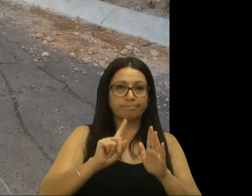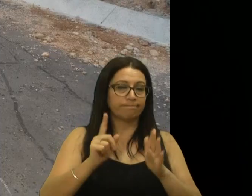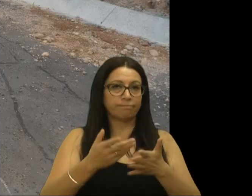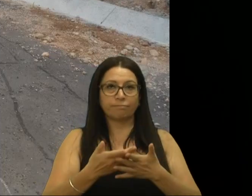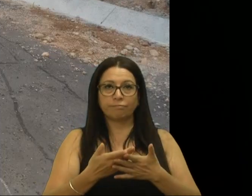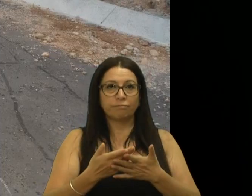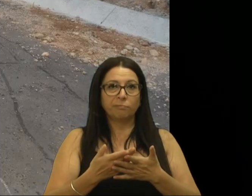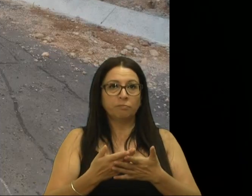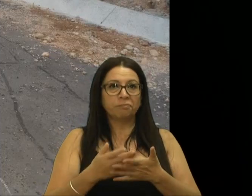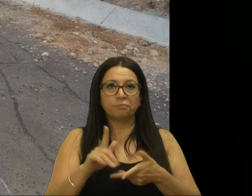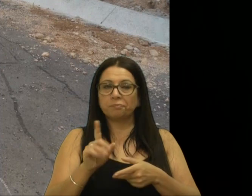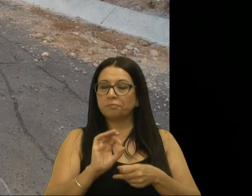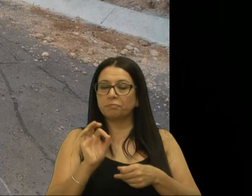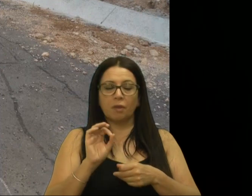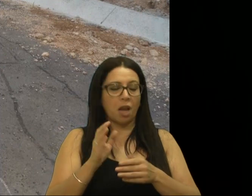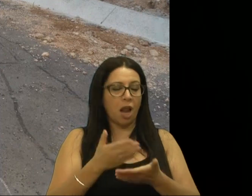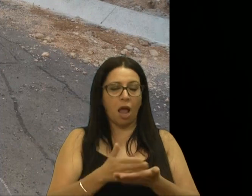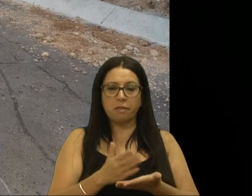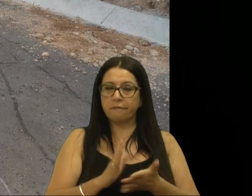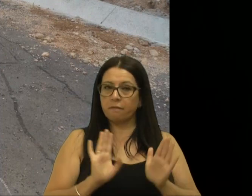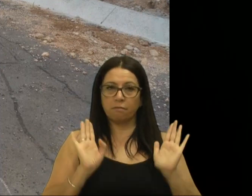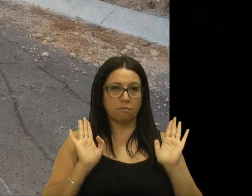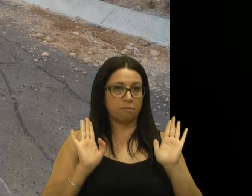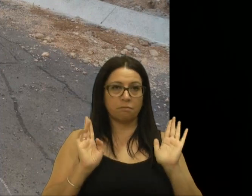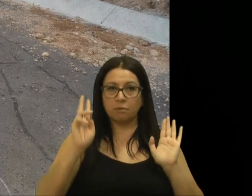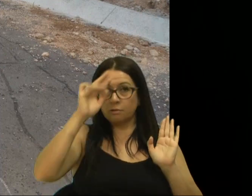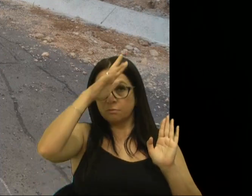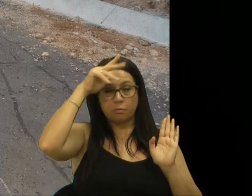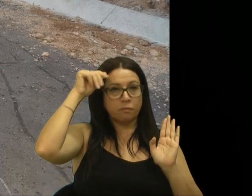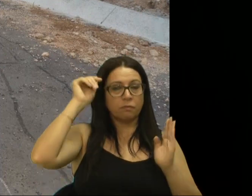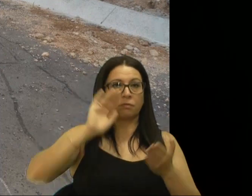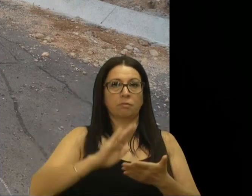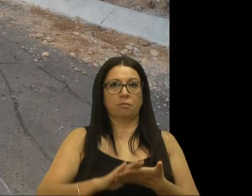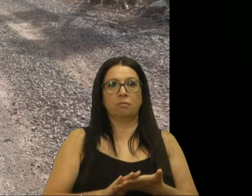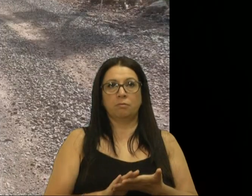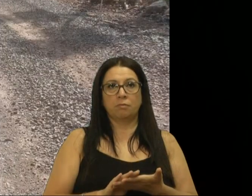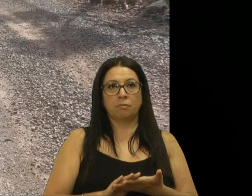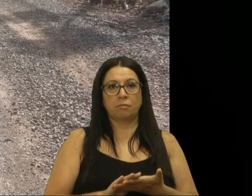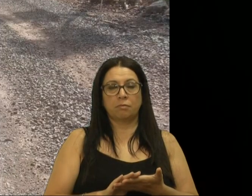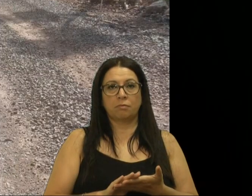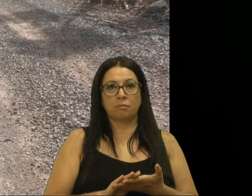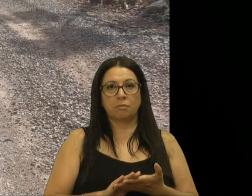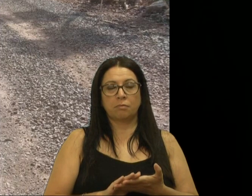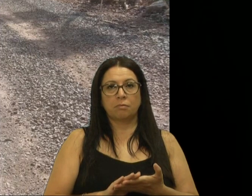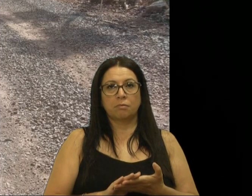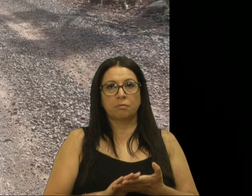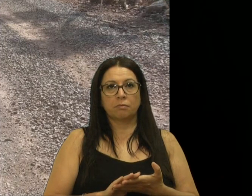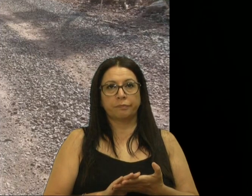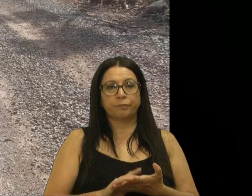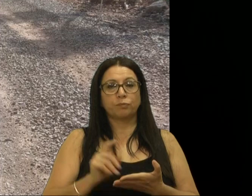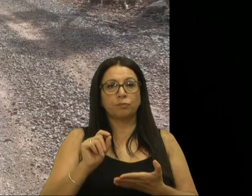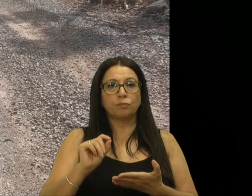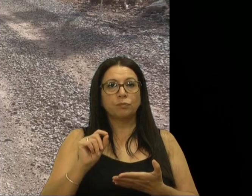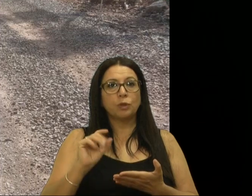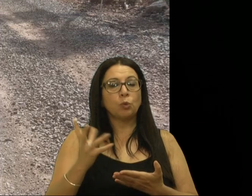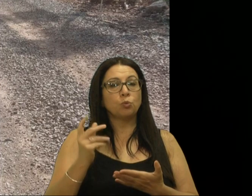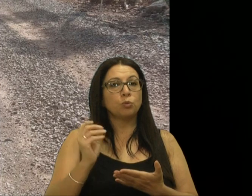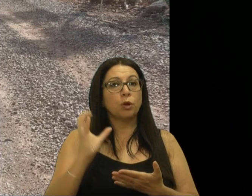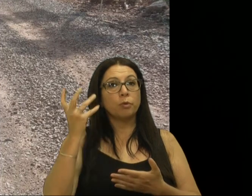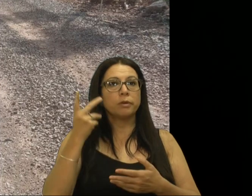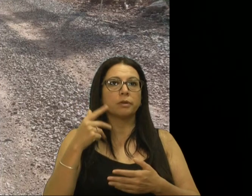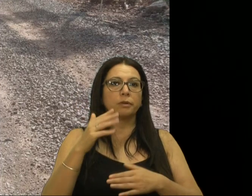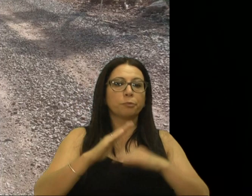não tem nada a ver com o nosso prefeito. Tudo o que acontece, agora, se uma obra